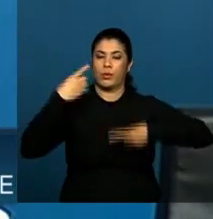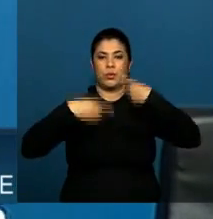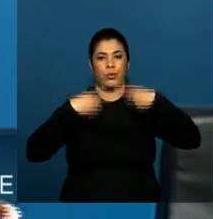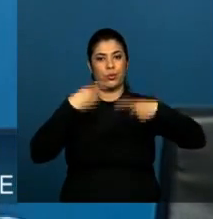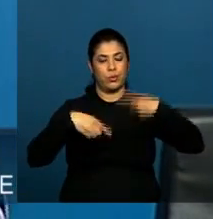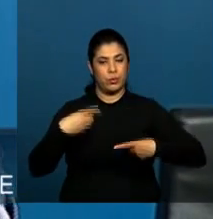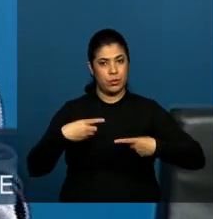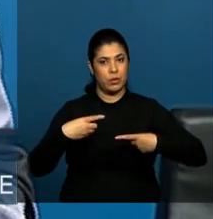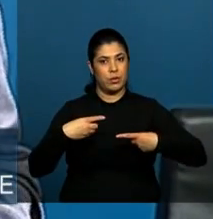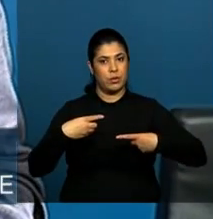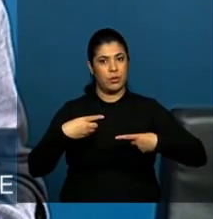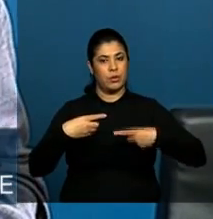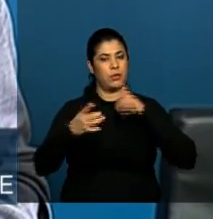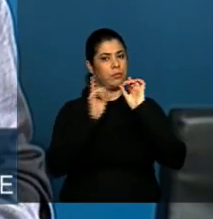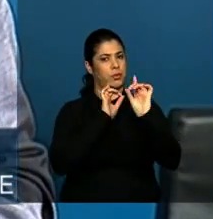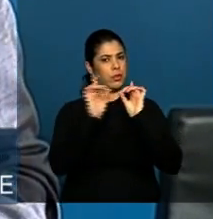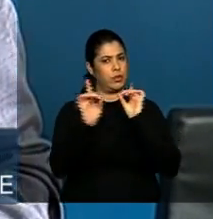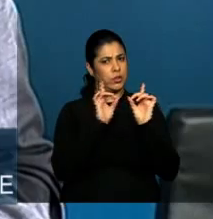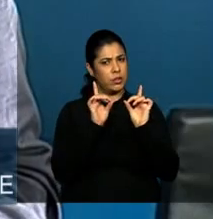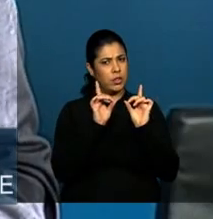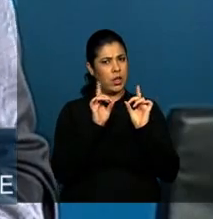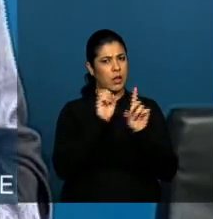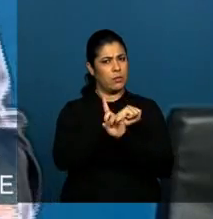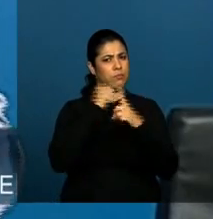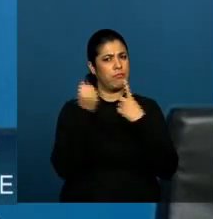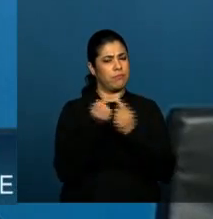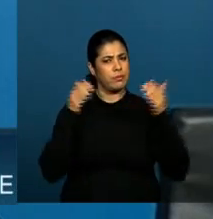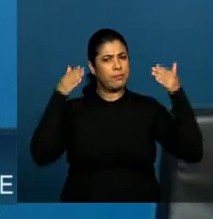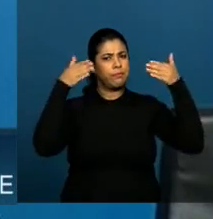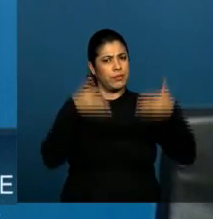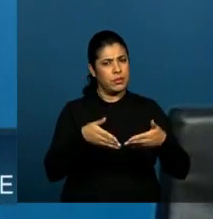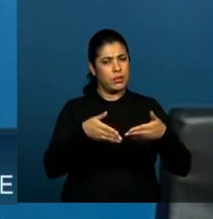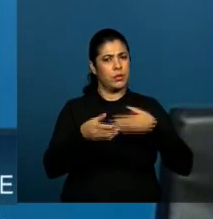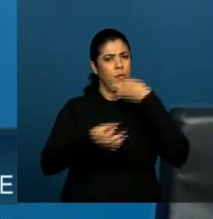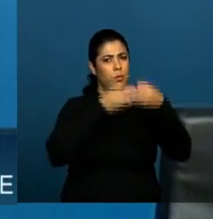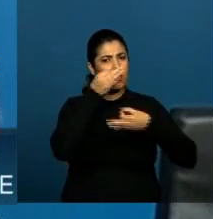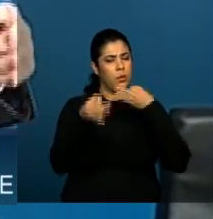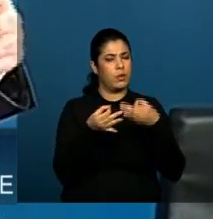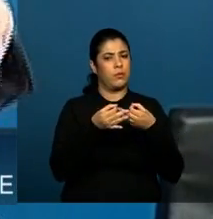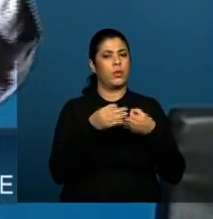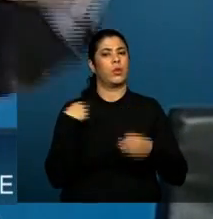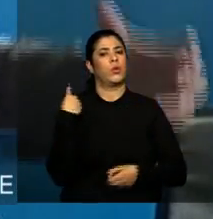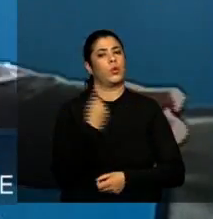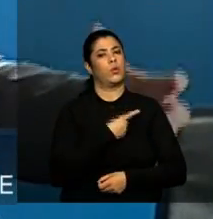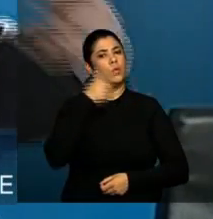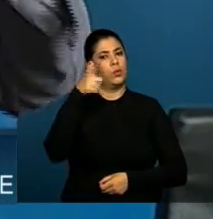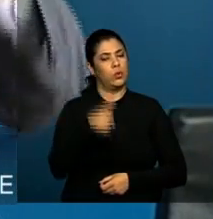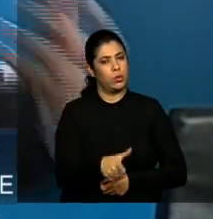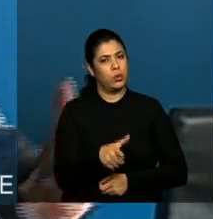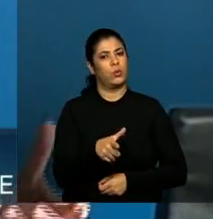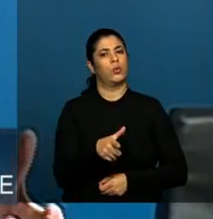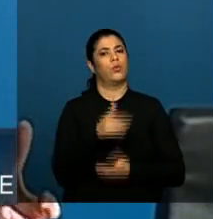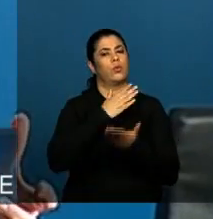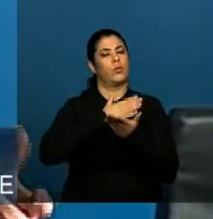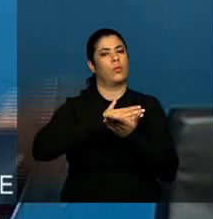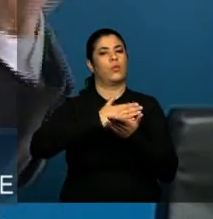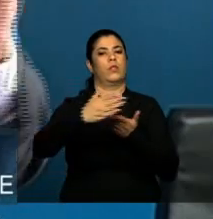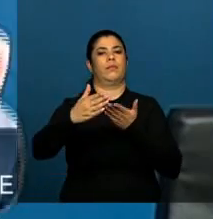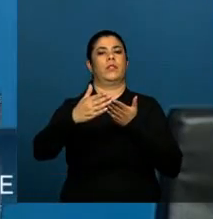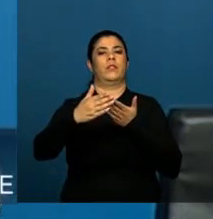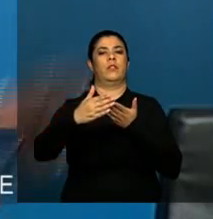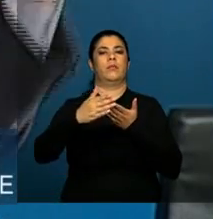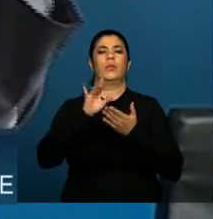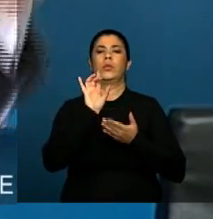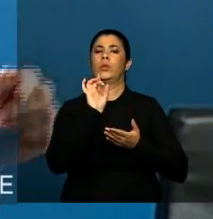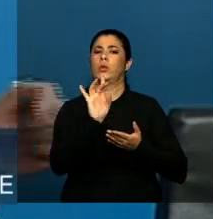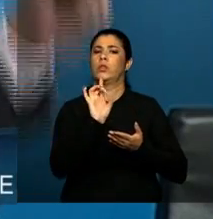a razão pela qual nós queremos a mesma participação da sociedade. Essa é a razão pela qual nós estamos hoje abrindo esse espaço, não